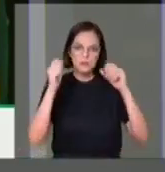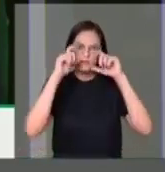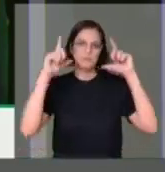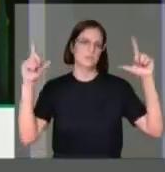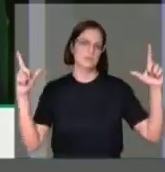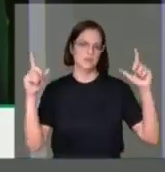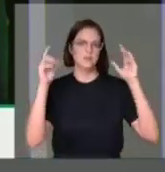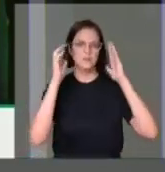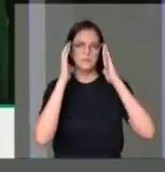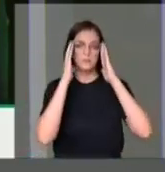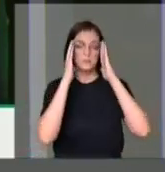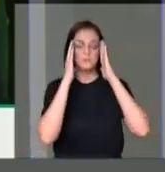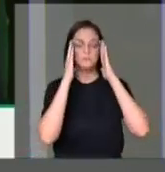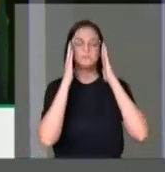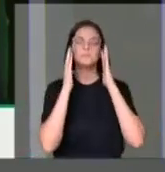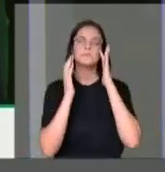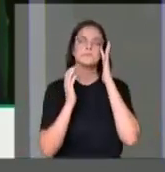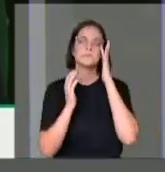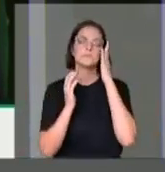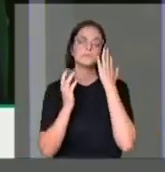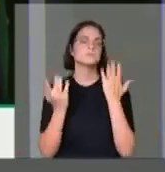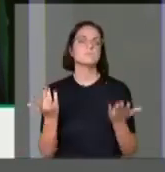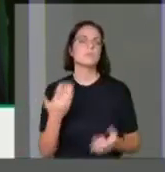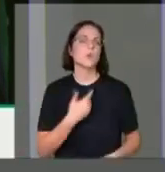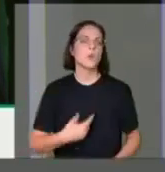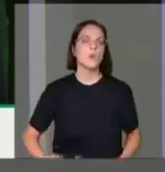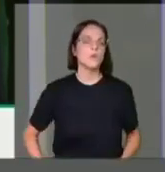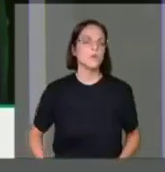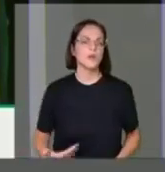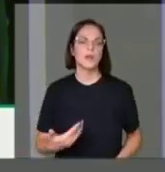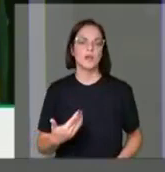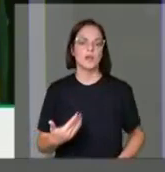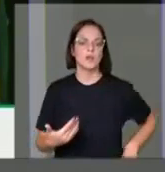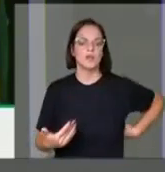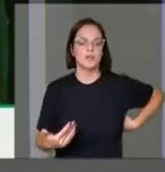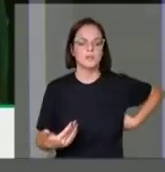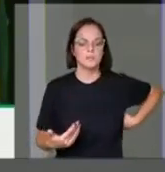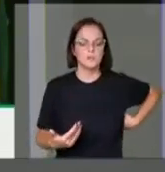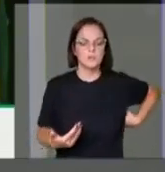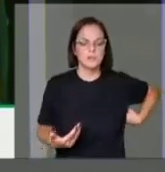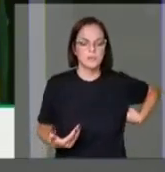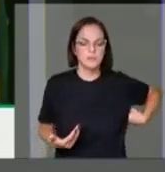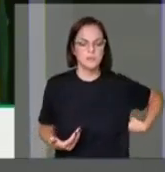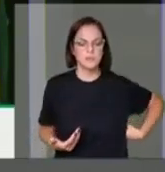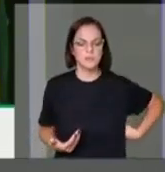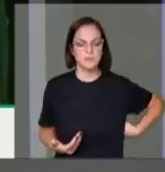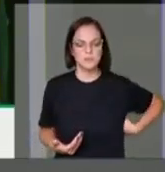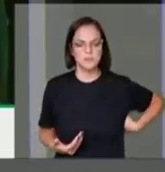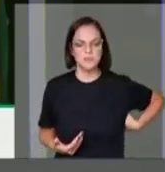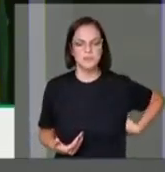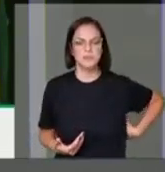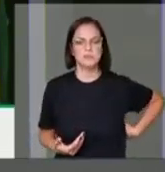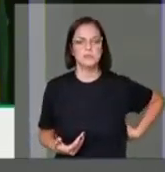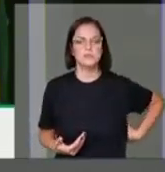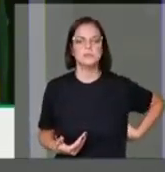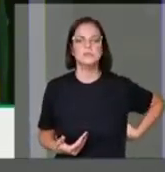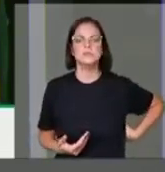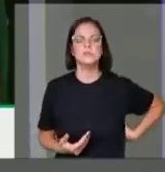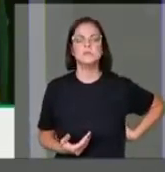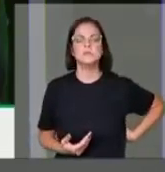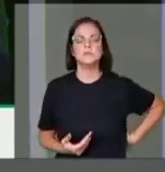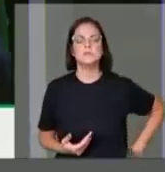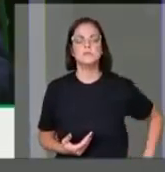públicos à medicina pública, quer seja a nível de Estado, quer seja